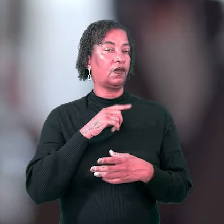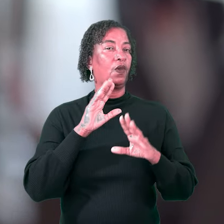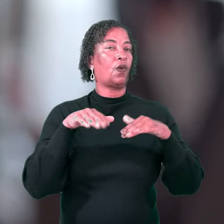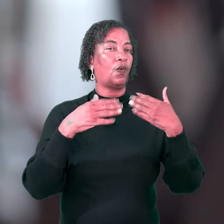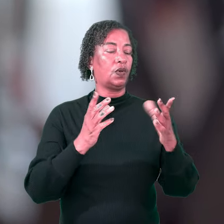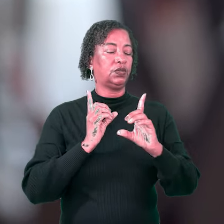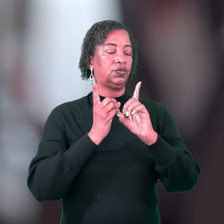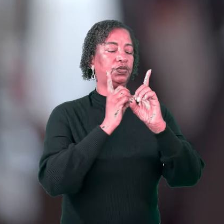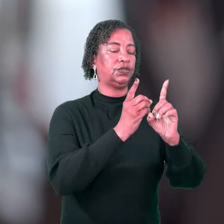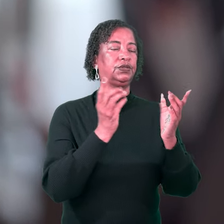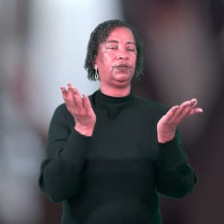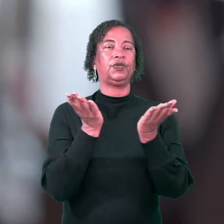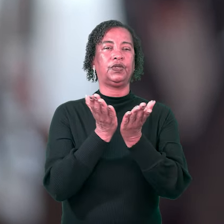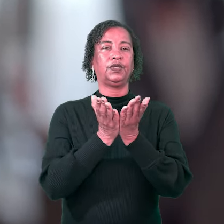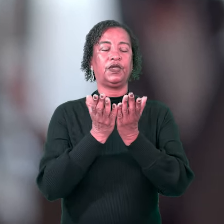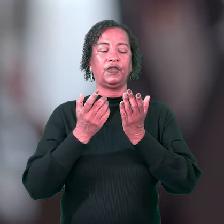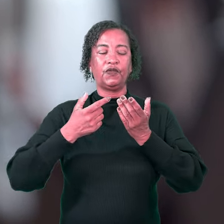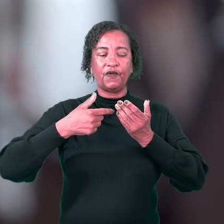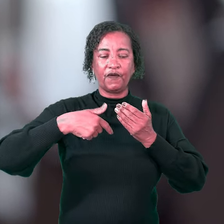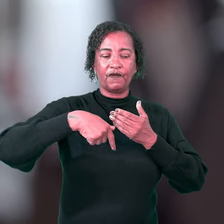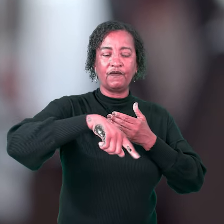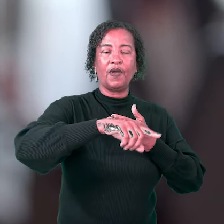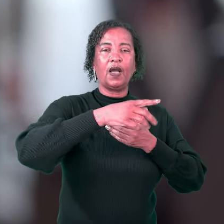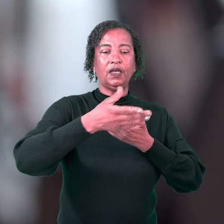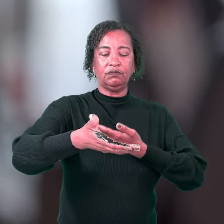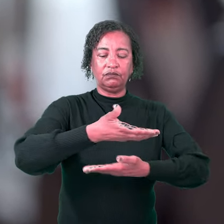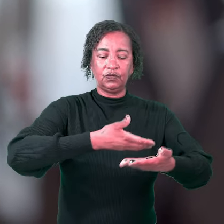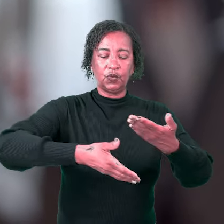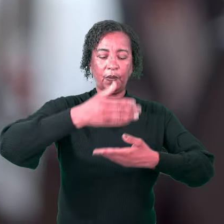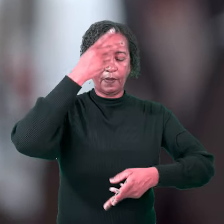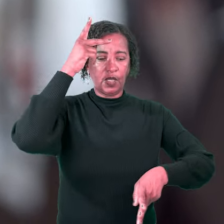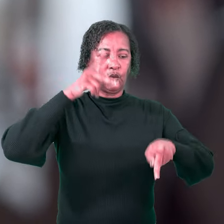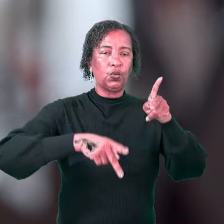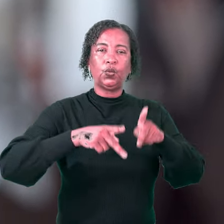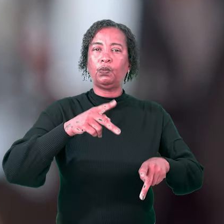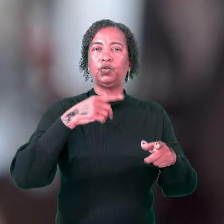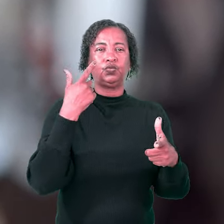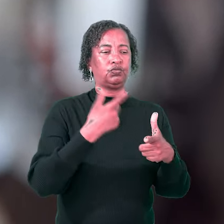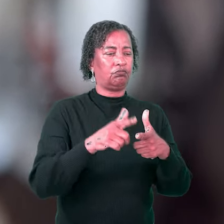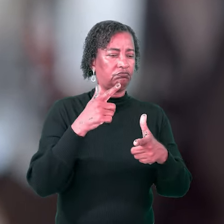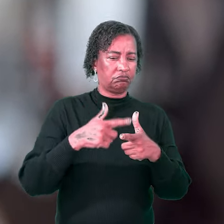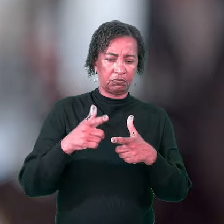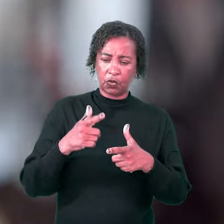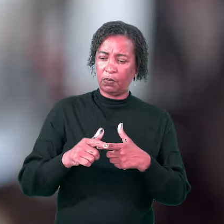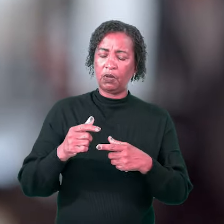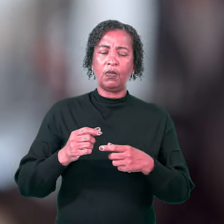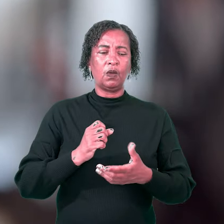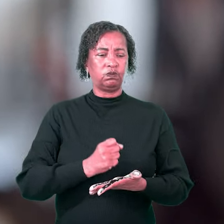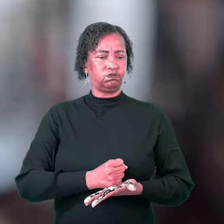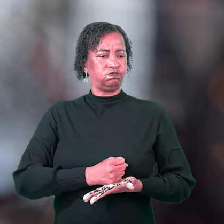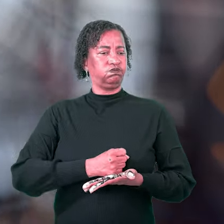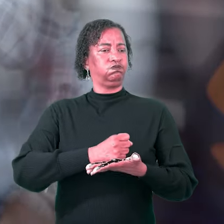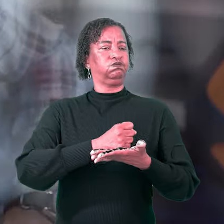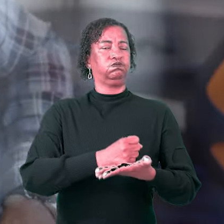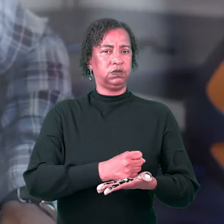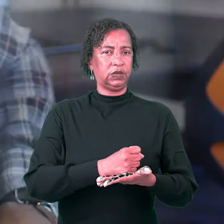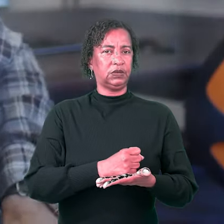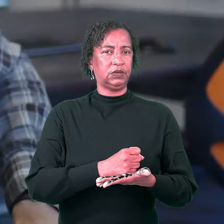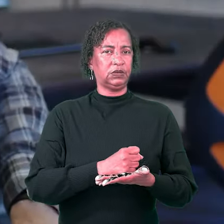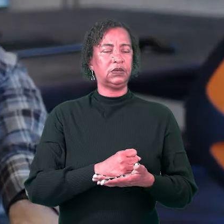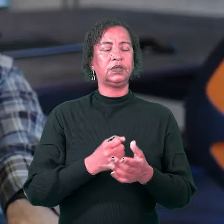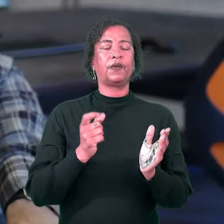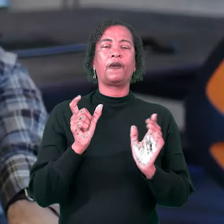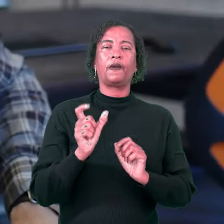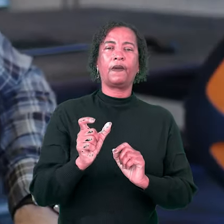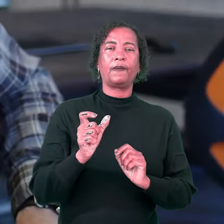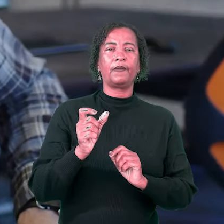quando o discípulo, cristão, vai lá para baixo e enfrenta os problemas da multidão. A palavra cultura denota